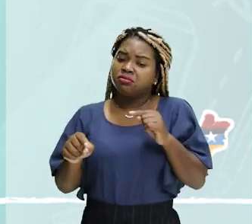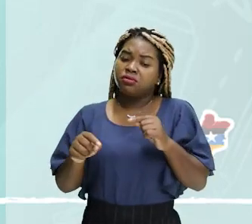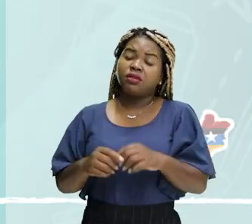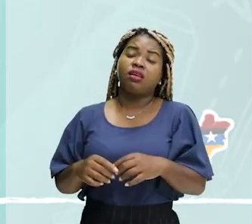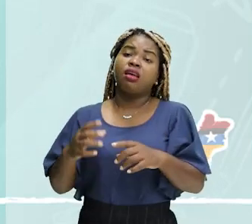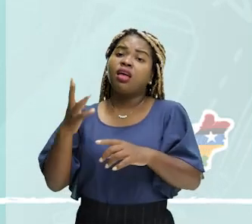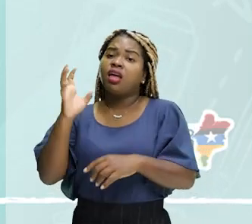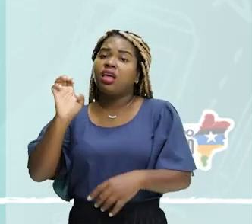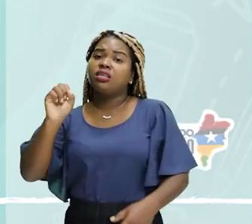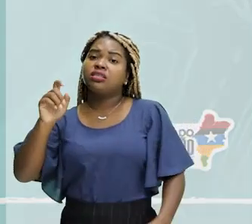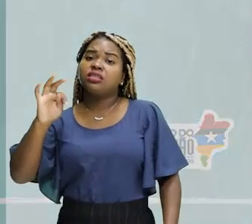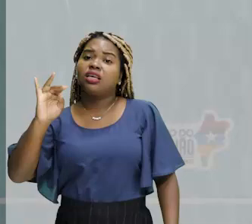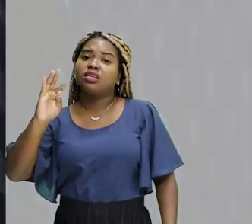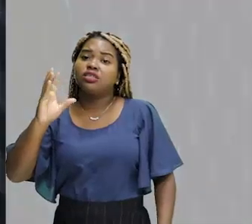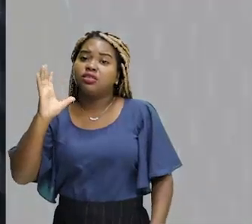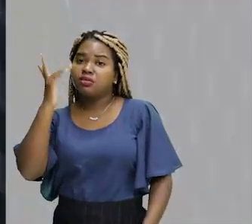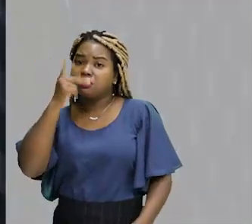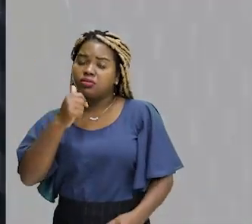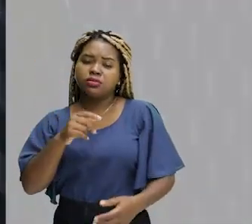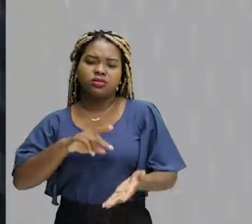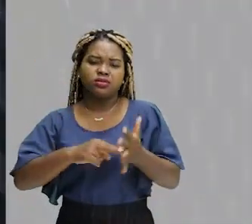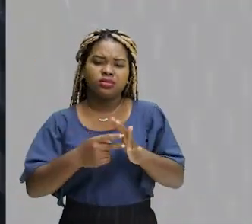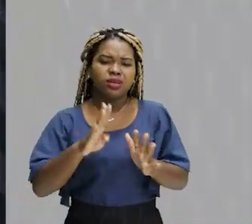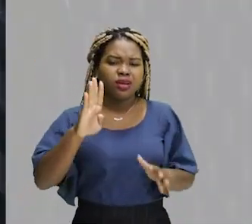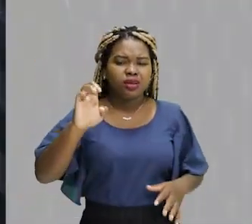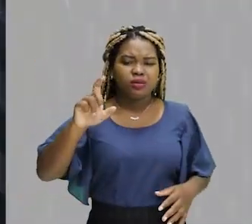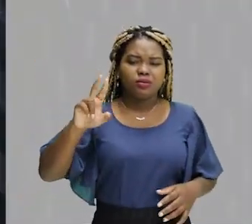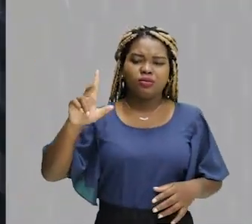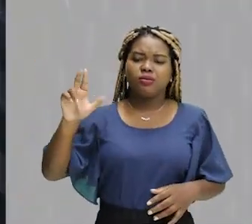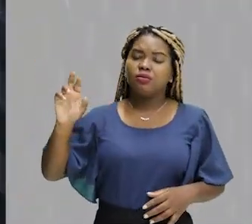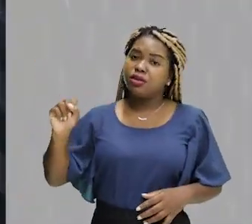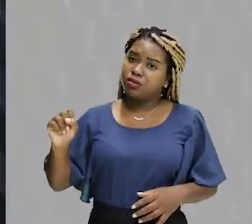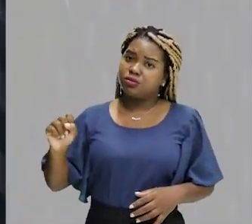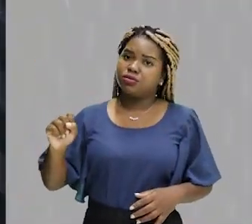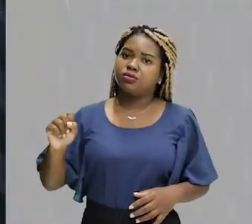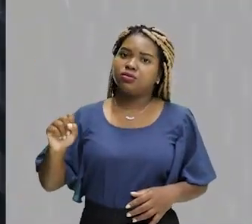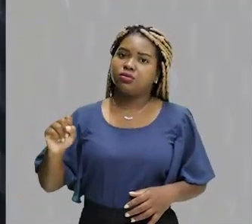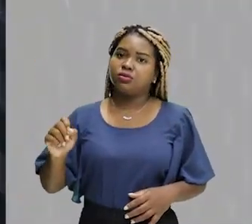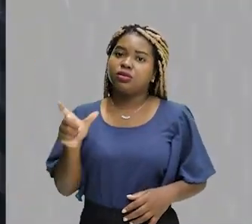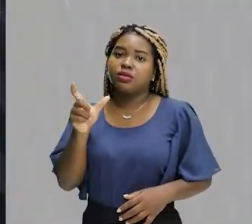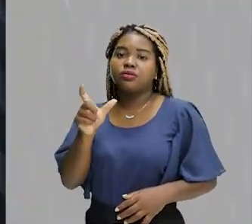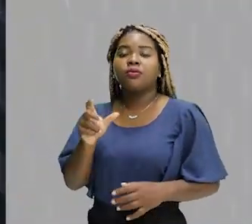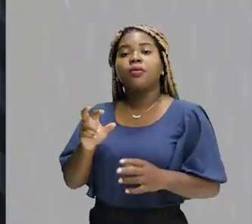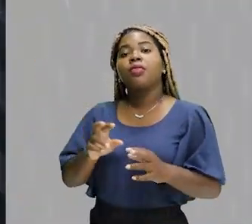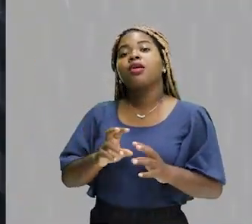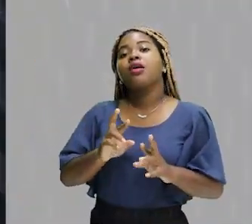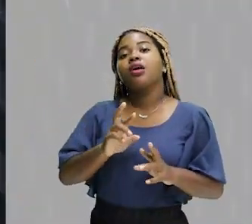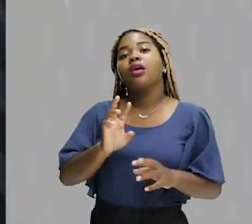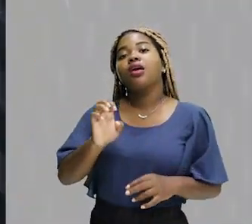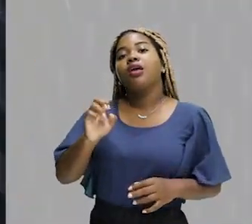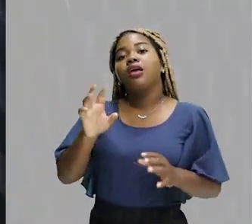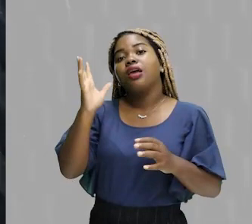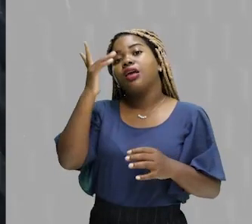significa belos. Você aprendeu aqui já comigo que estética, na verdade, vem de Aesteses, que significa o quê?